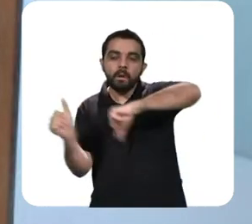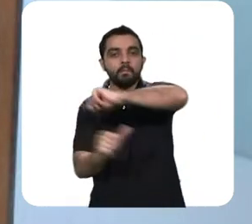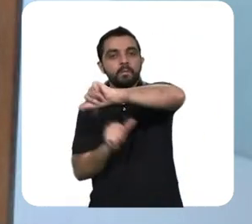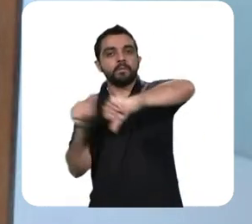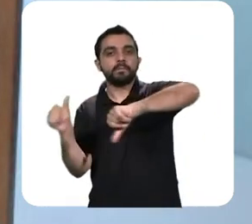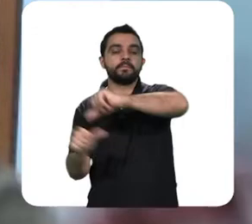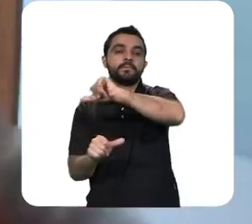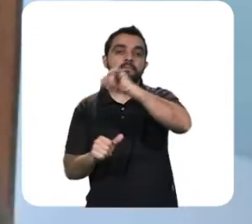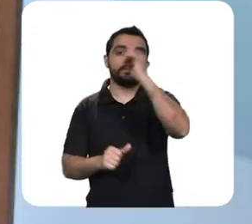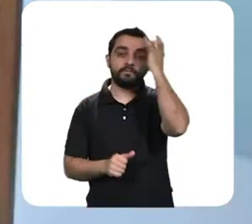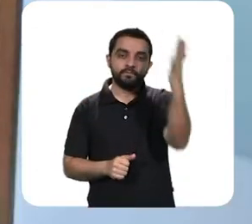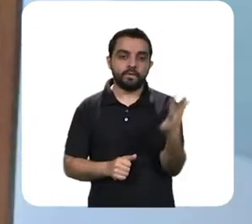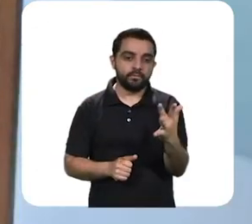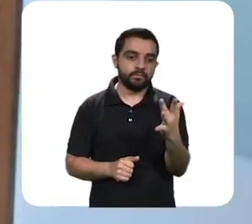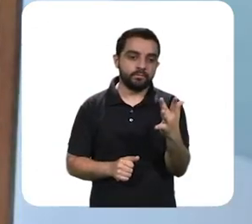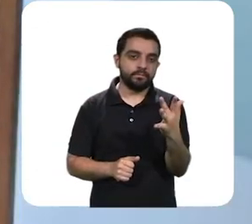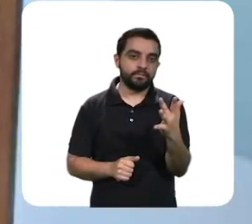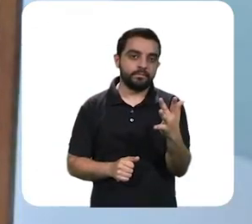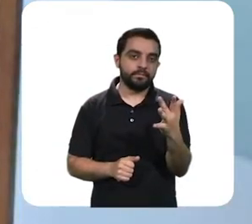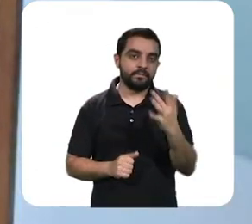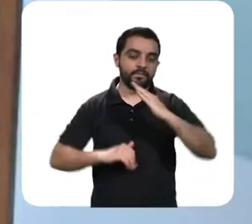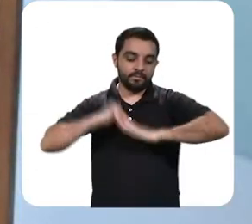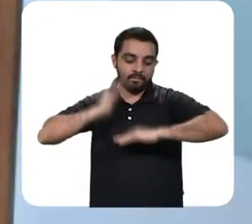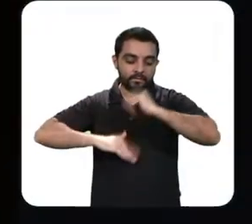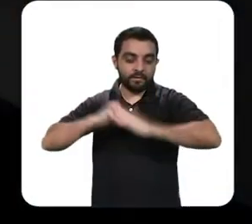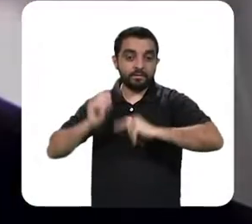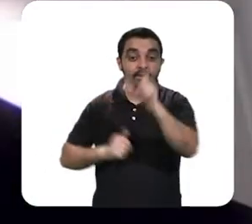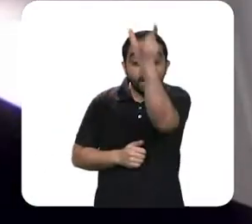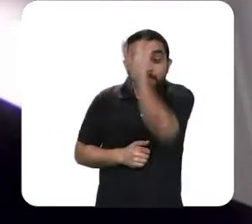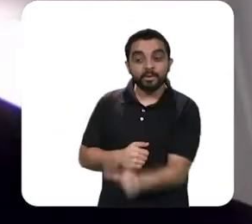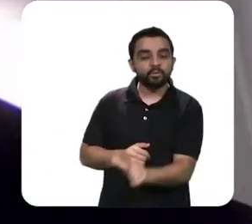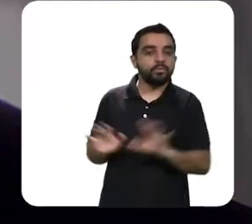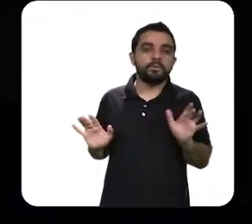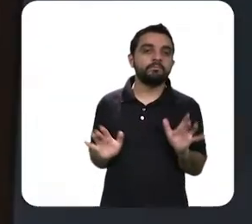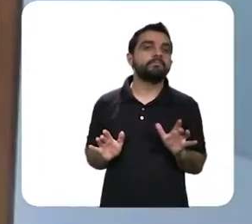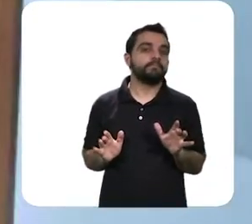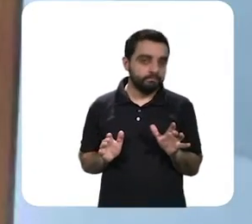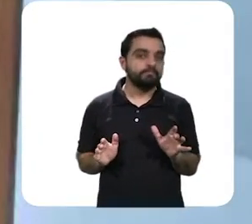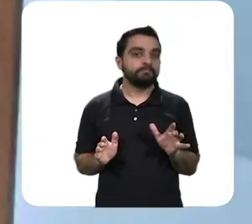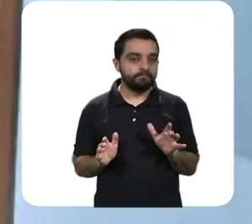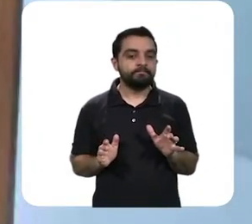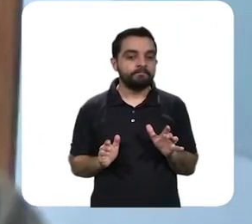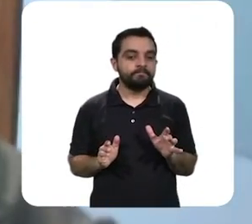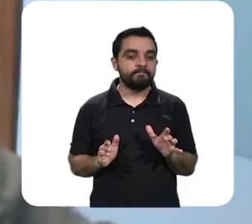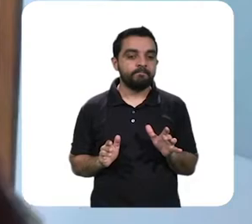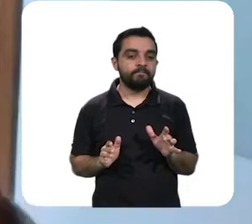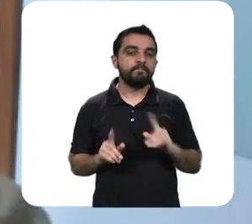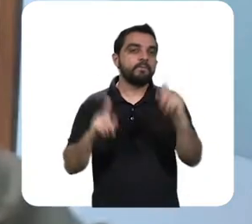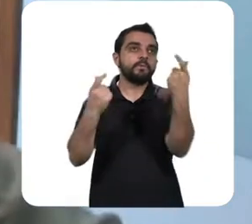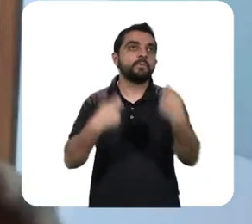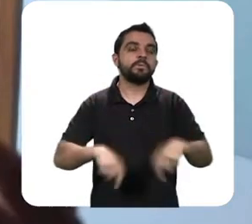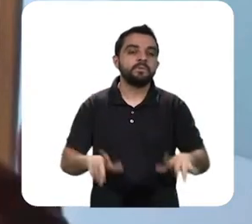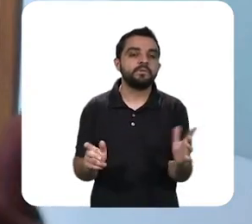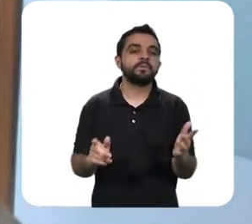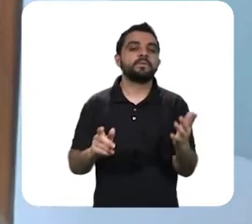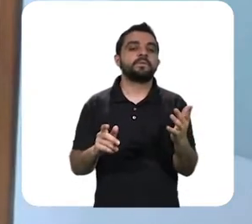o serviço é o trabalhador então eu não preciso me